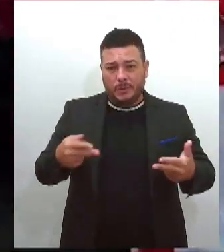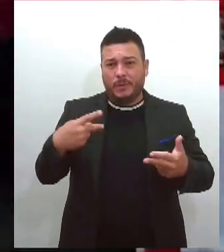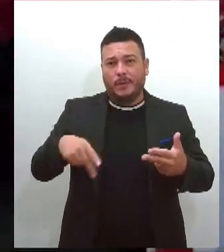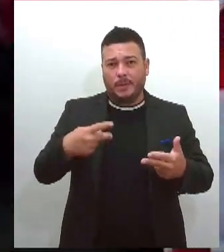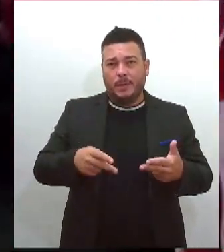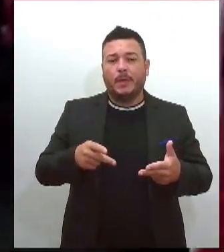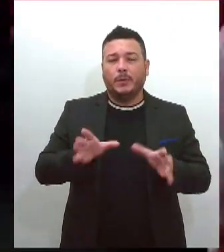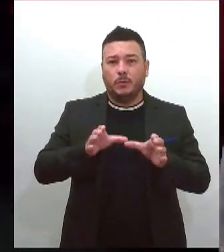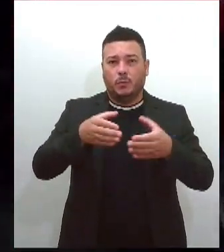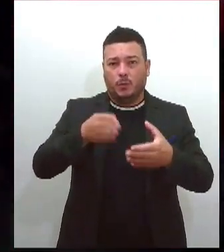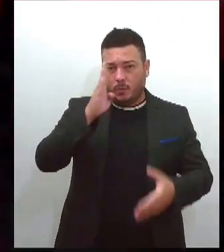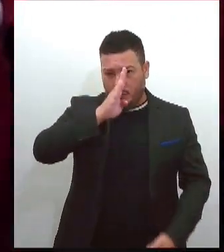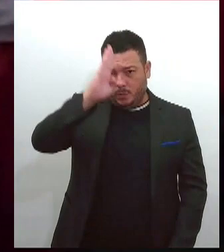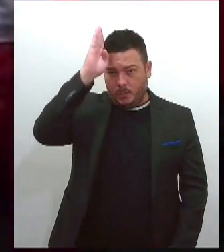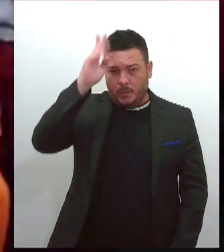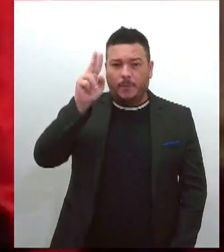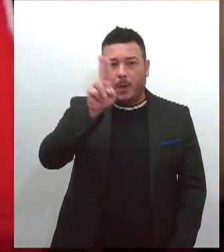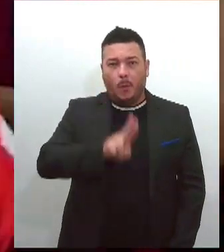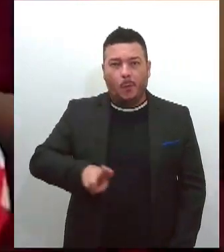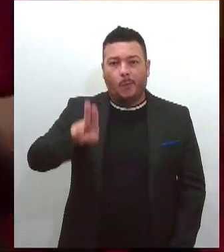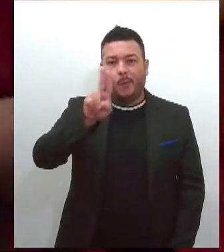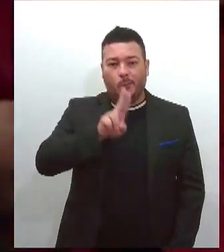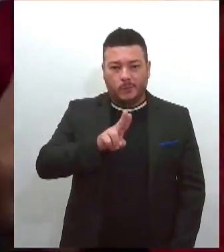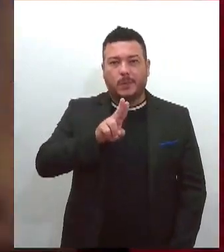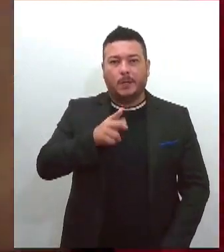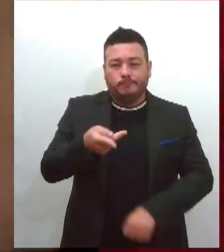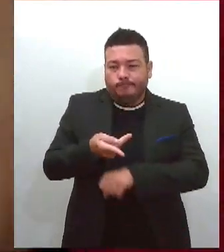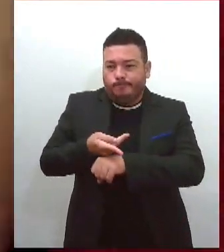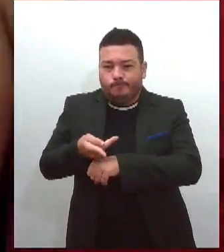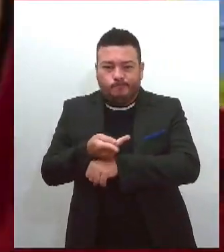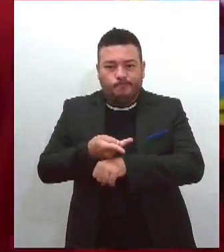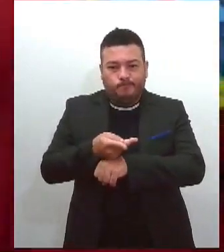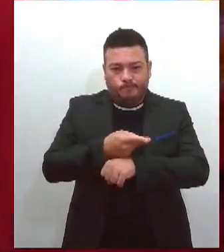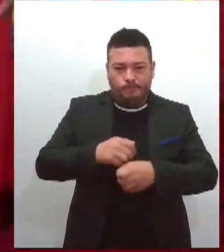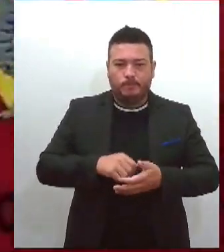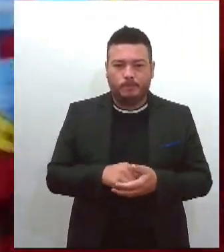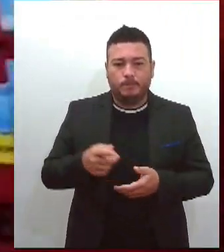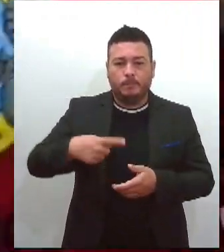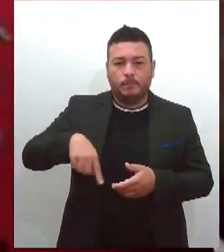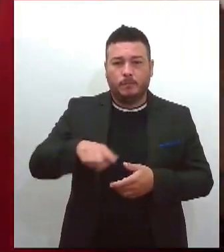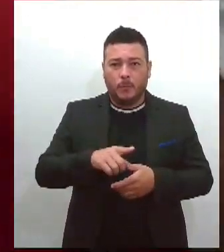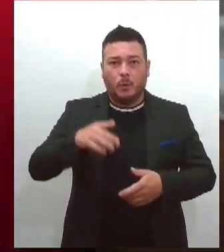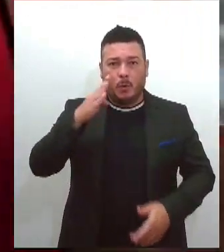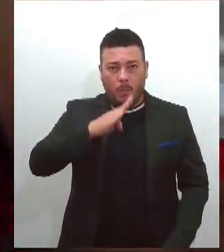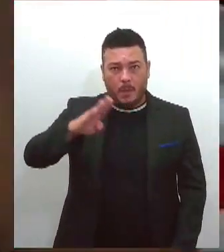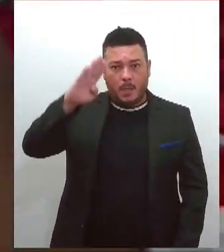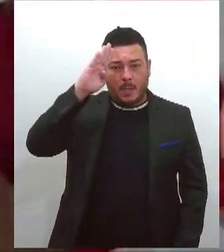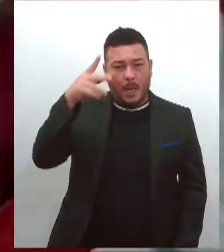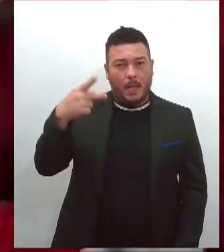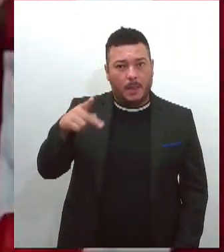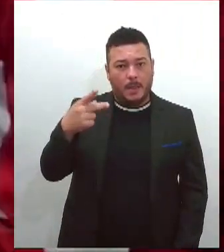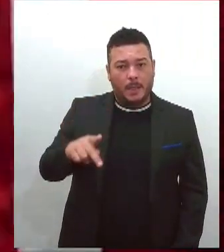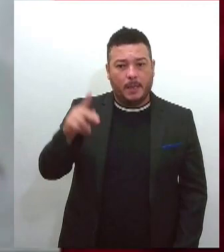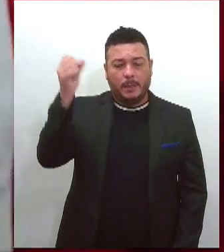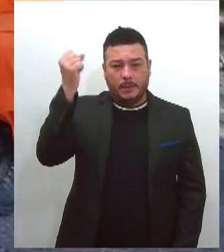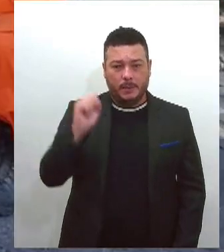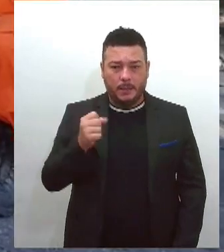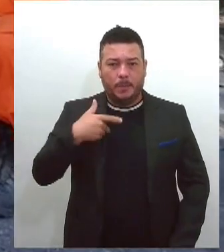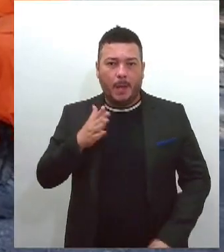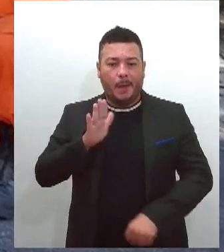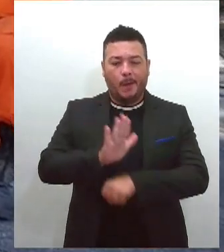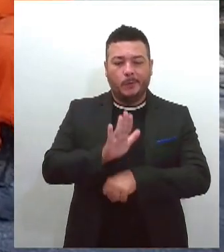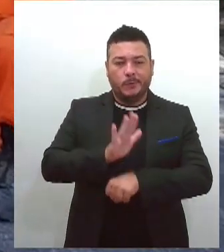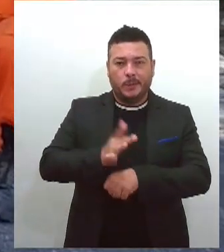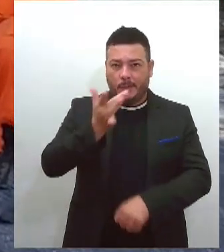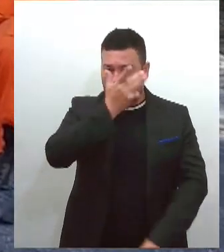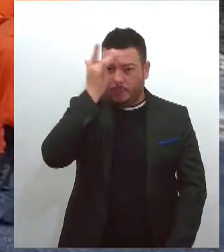serão utilizados durante as buscas. Os militares sergipanos que se deslocaram para o Rio Grande do Sul para ajudar o povo gaúcho são